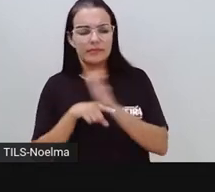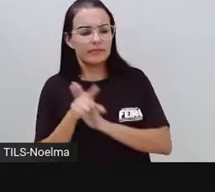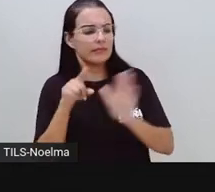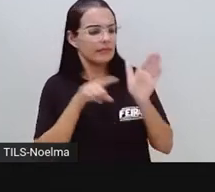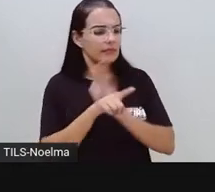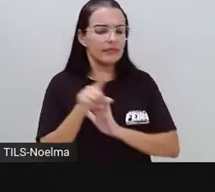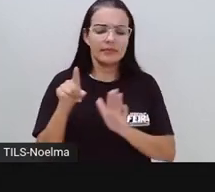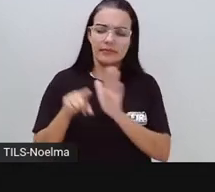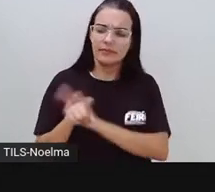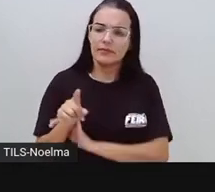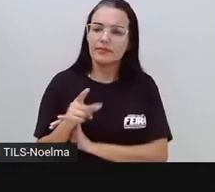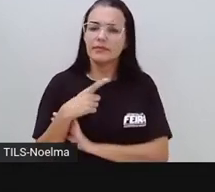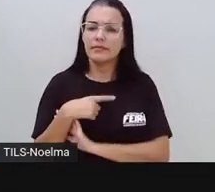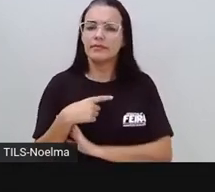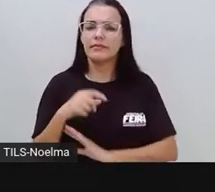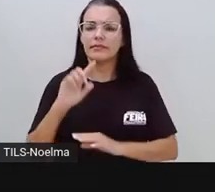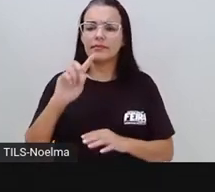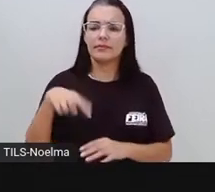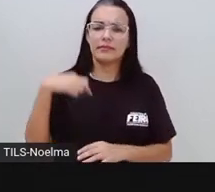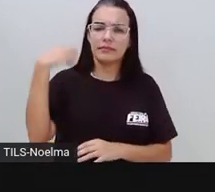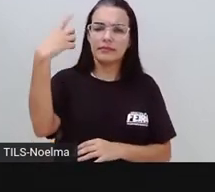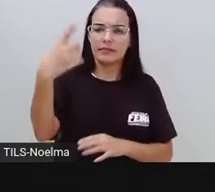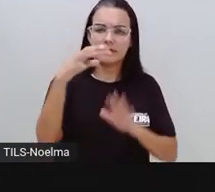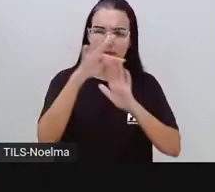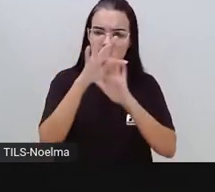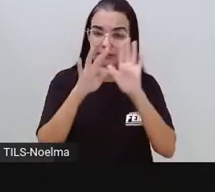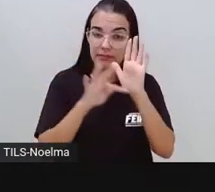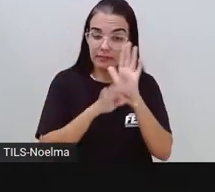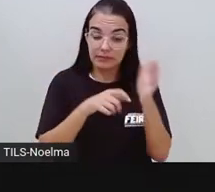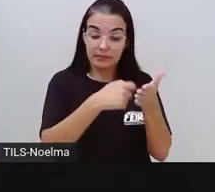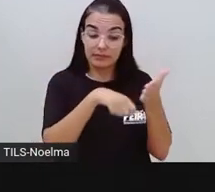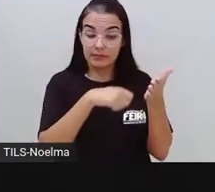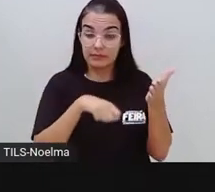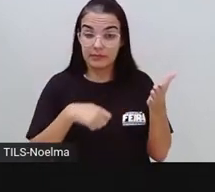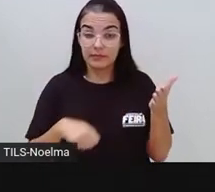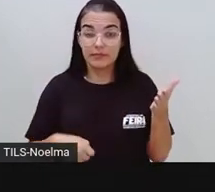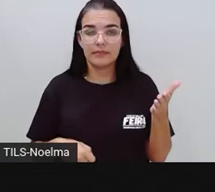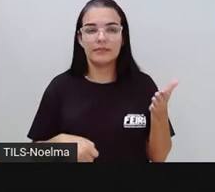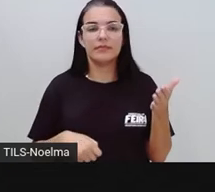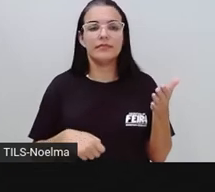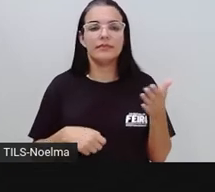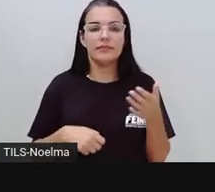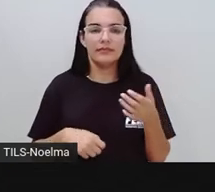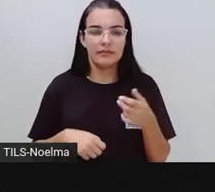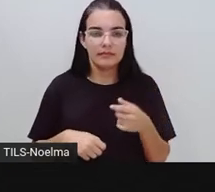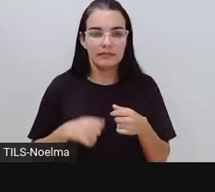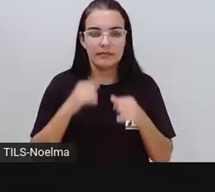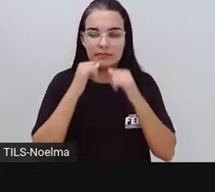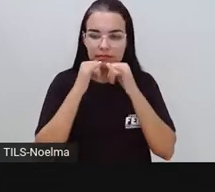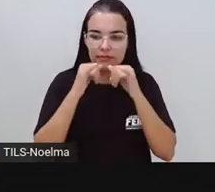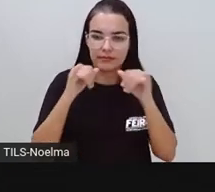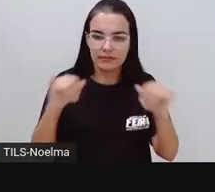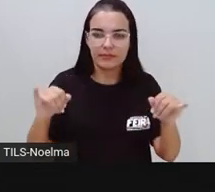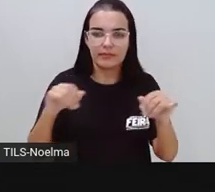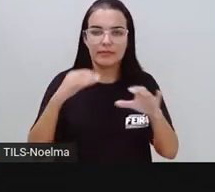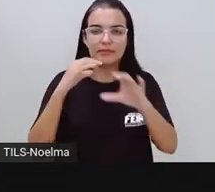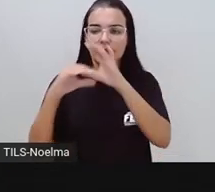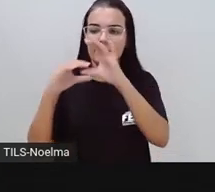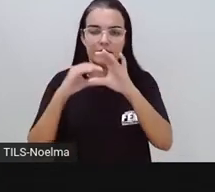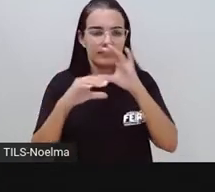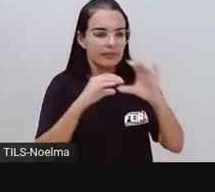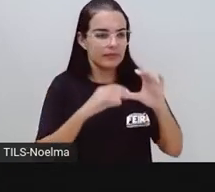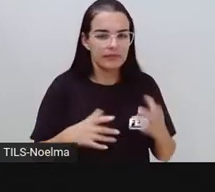relação à produção posterior de um texto escrito, né? Impresso e divulgado nos meios de comunicação,